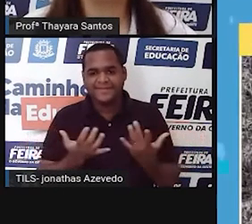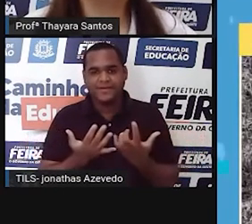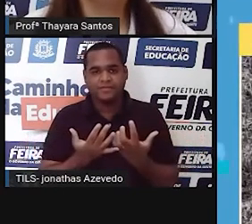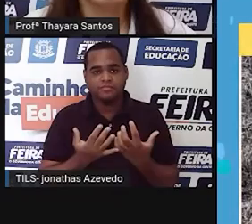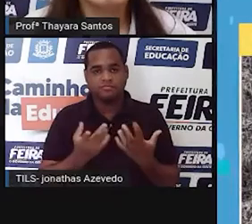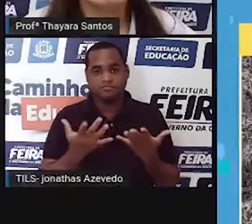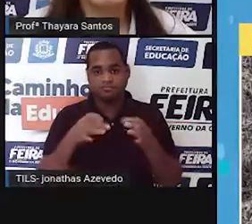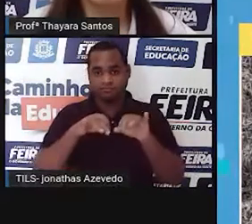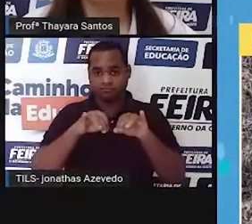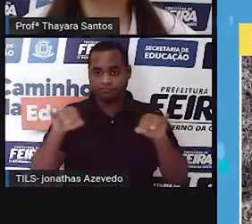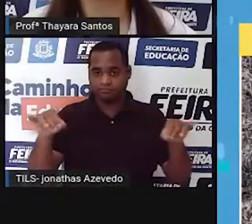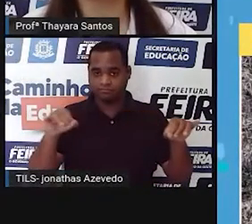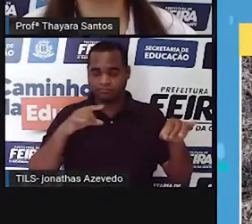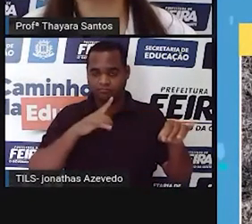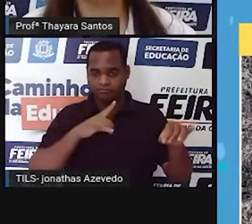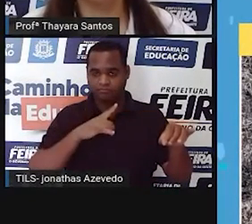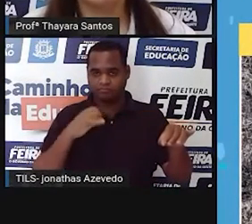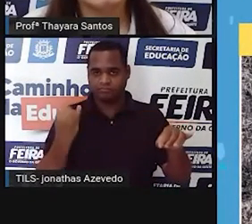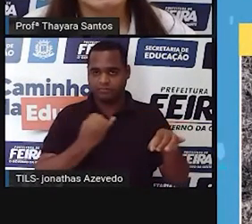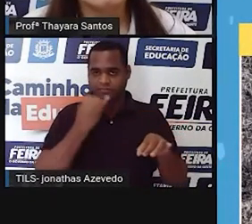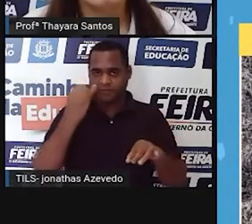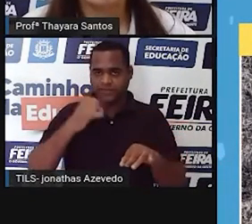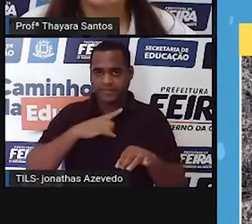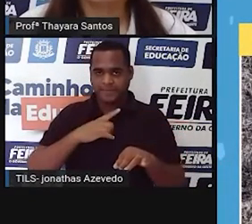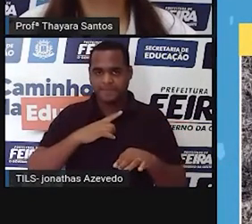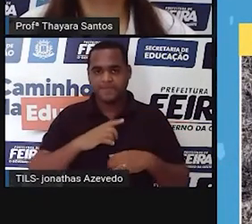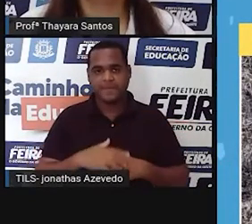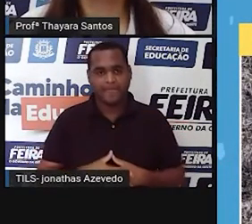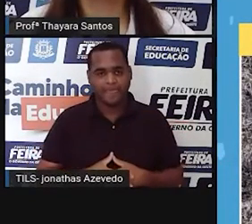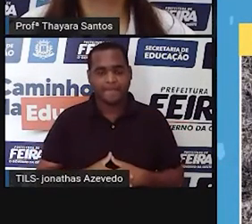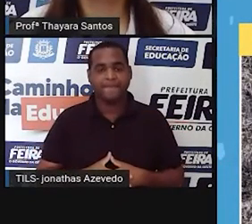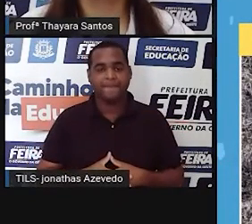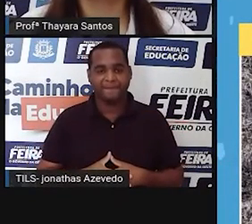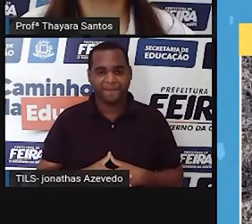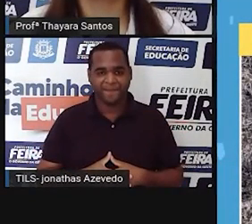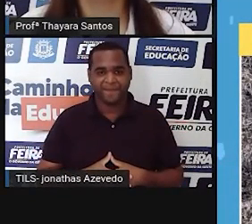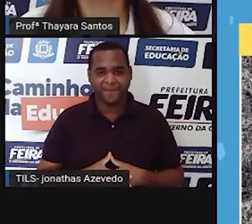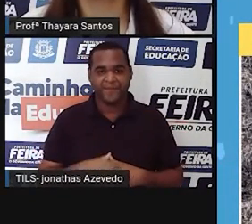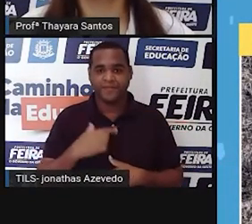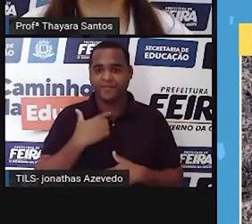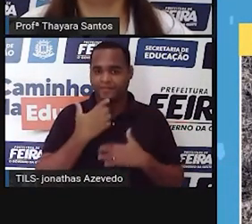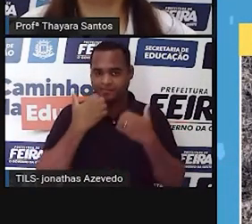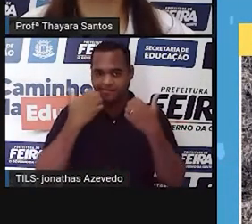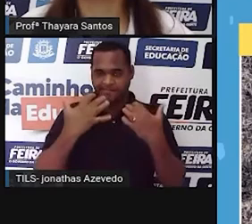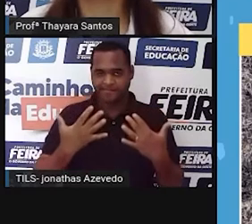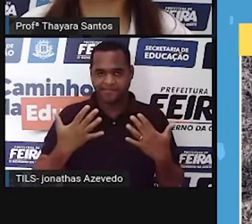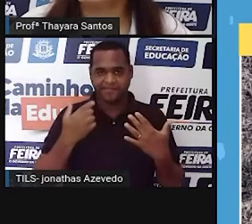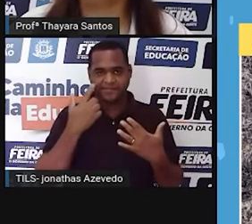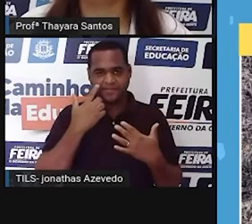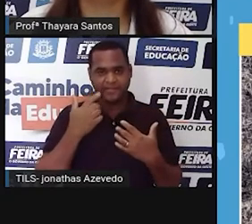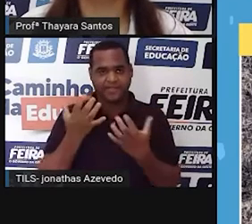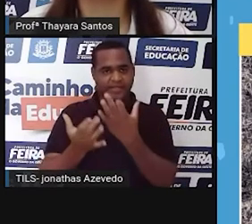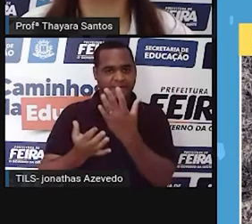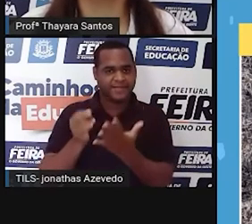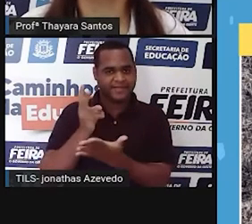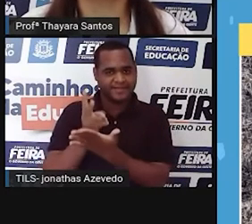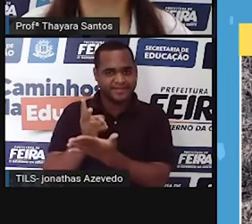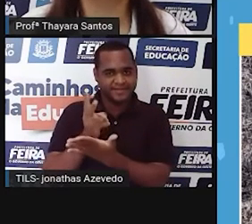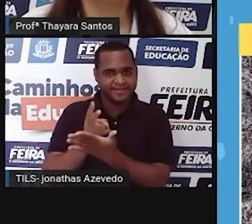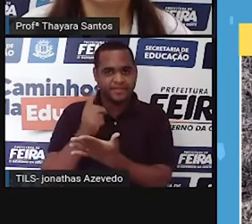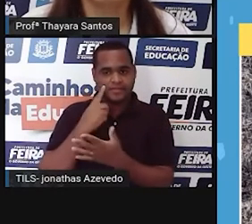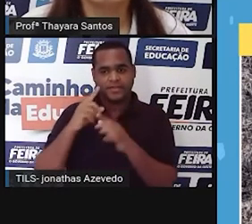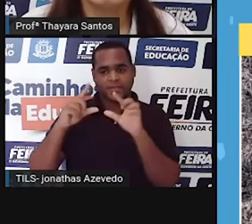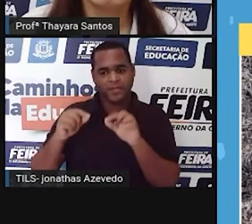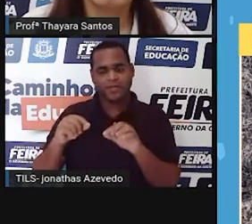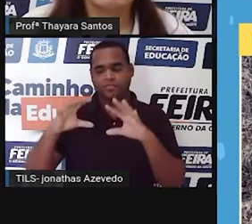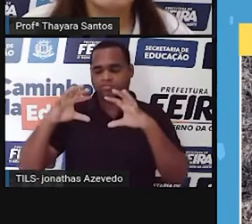algumas notícias para a gente conversar um pouquinho sobre elas. Tem essa notícia aqui que fala o seguinte, se queimadas continuarem, Pantanal tende a virar